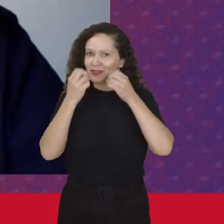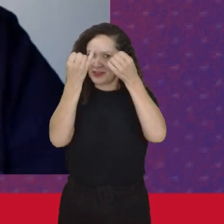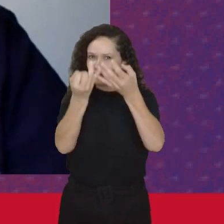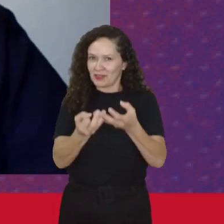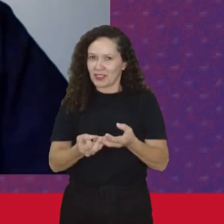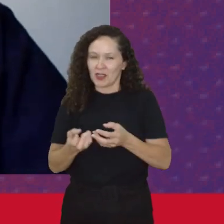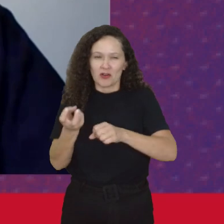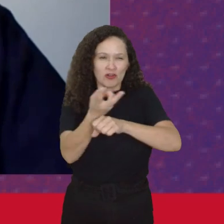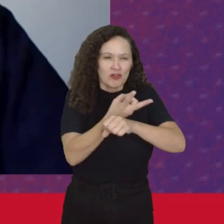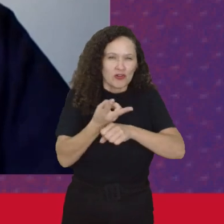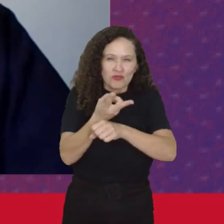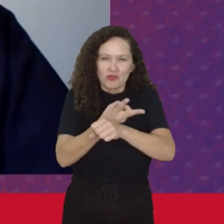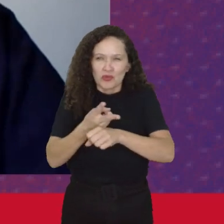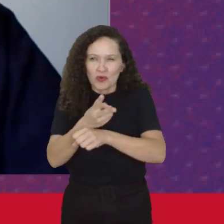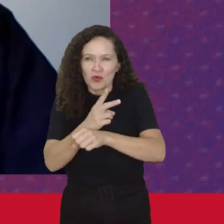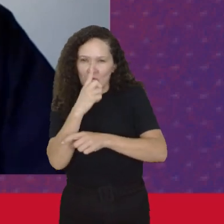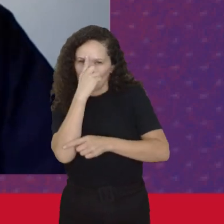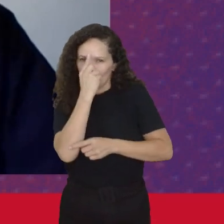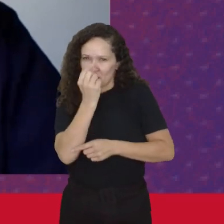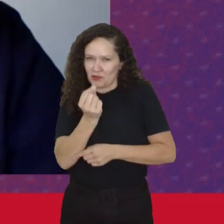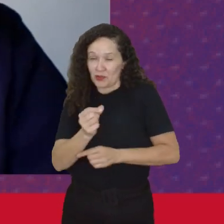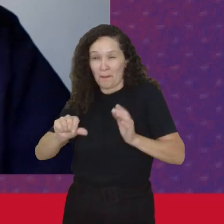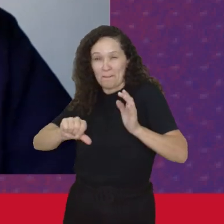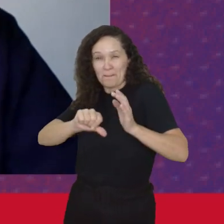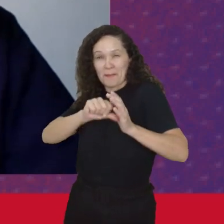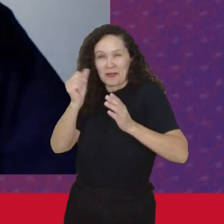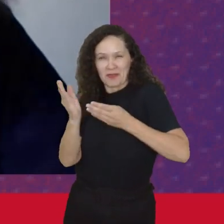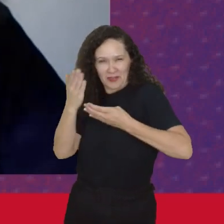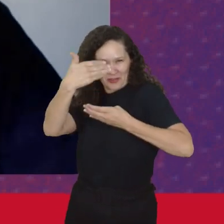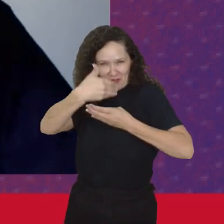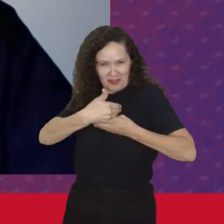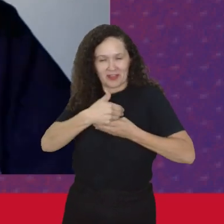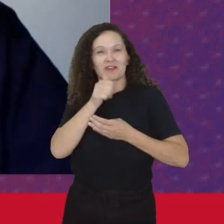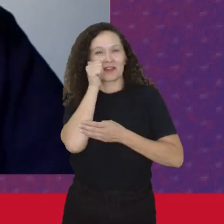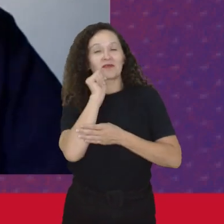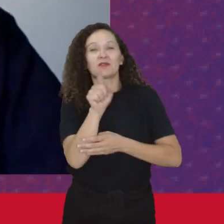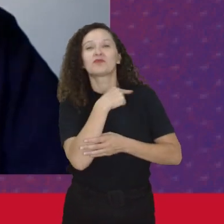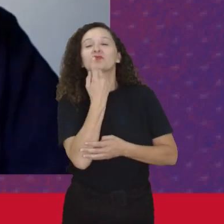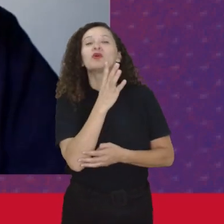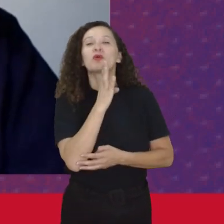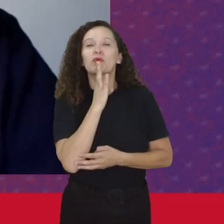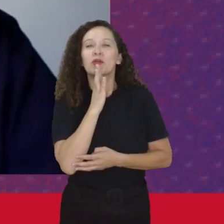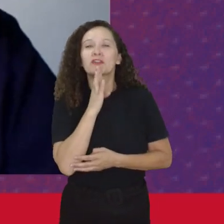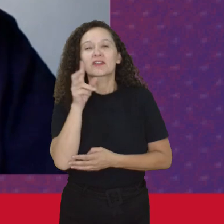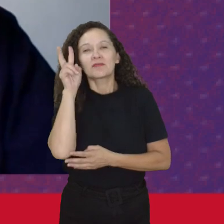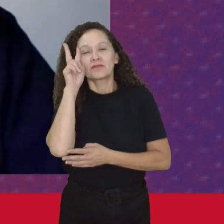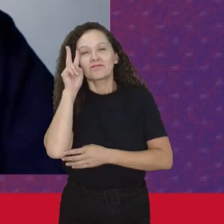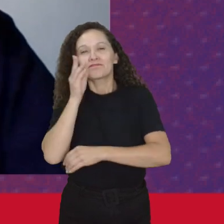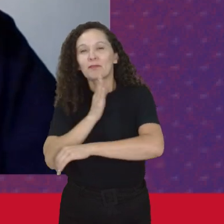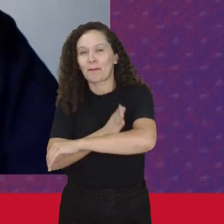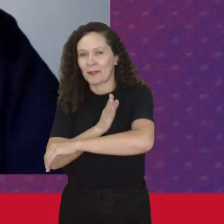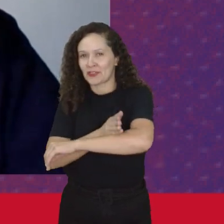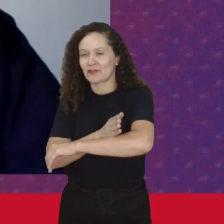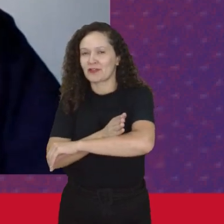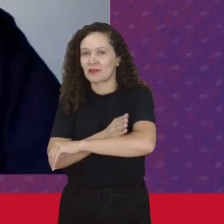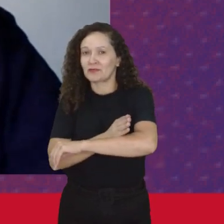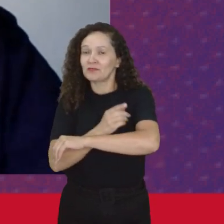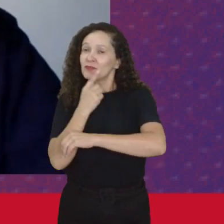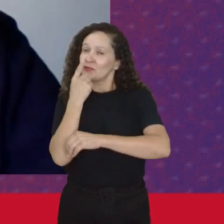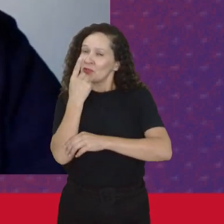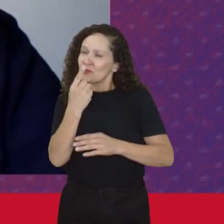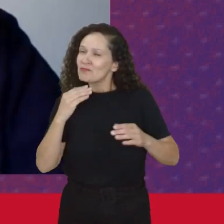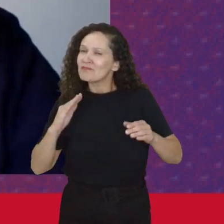bruxas Como o primeiro grande genocídio Que nós conhecemos na história Como um dos elementos